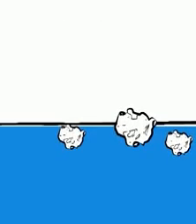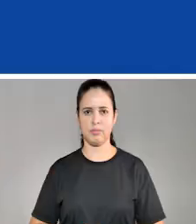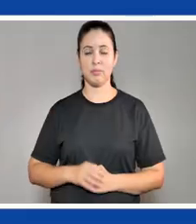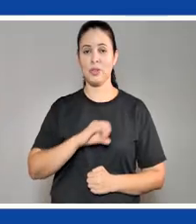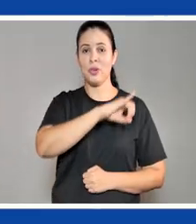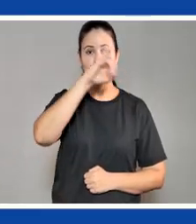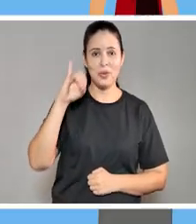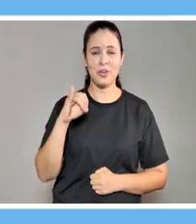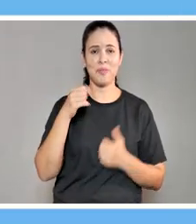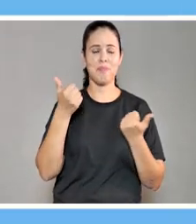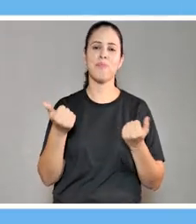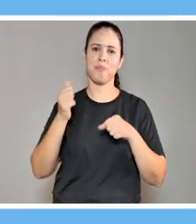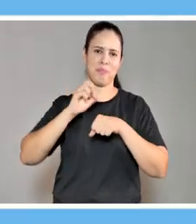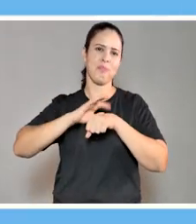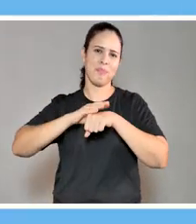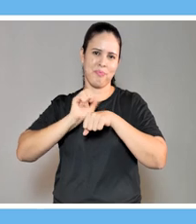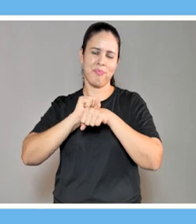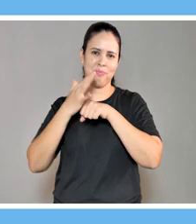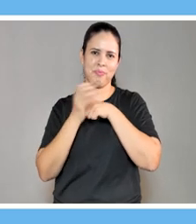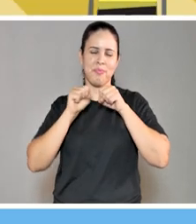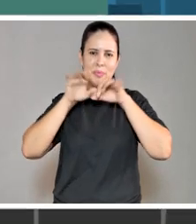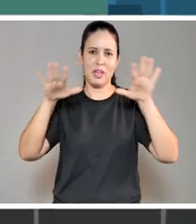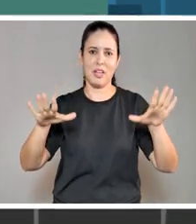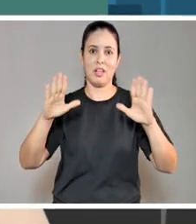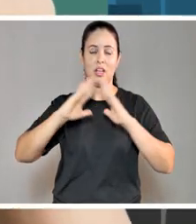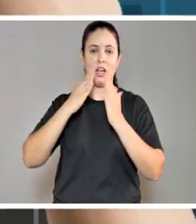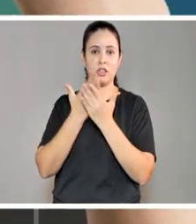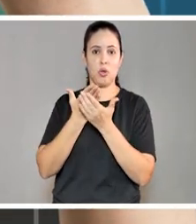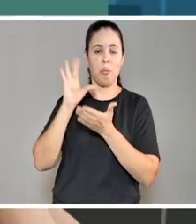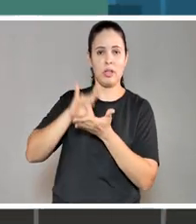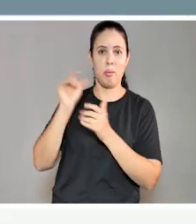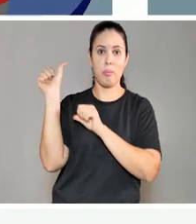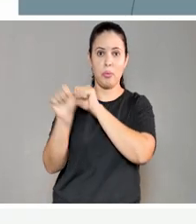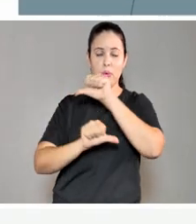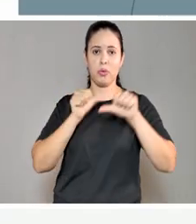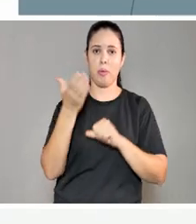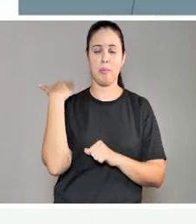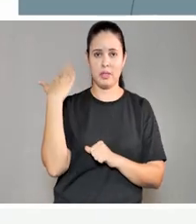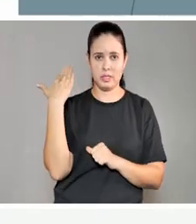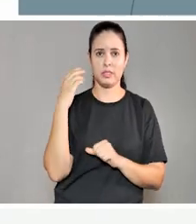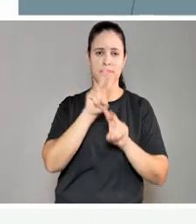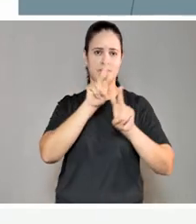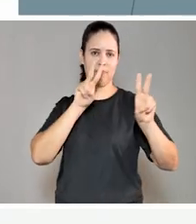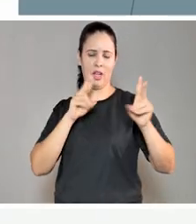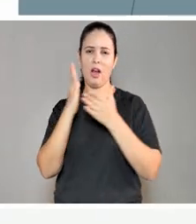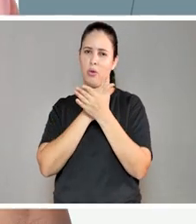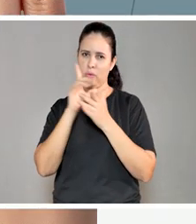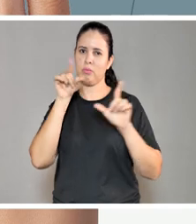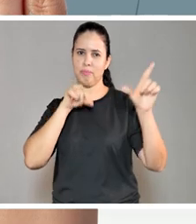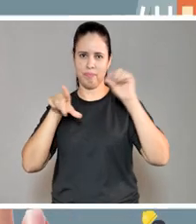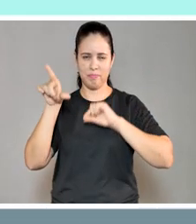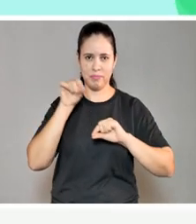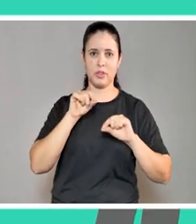Oi, pessoal! Com a pandemia, o ensino presencial teve uma rápida mudança. Antes, a modalidade EAD podia ser uma opção para os